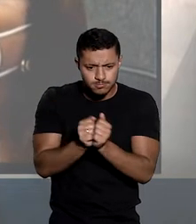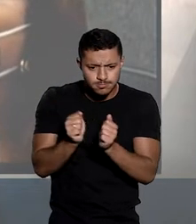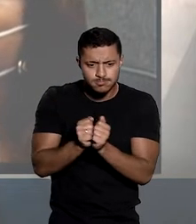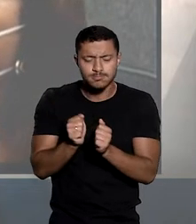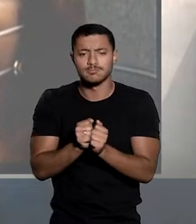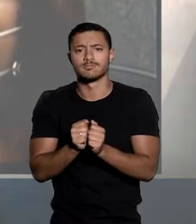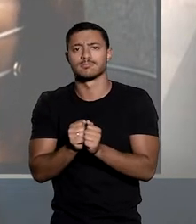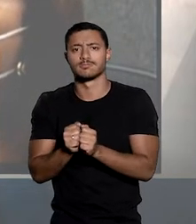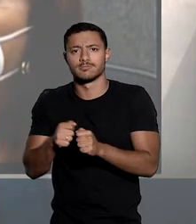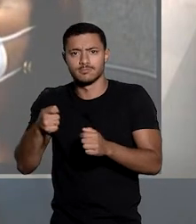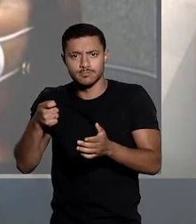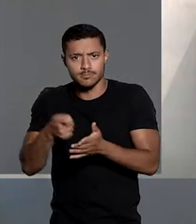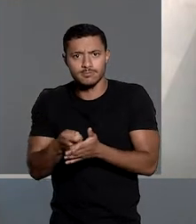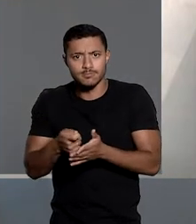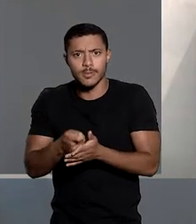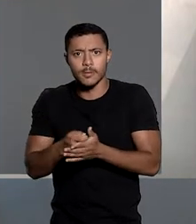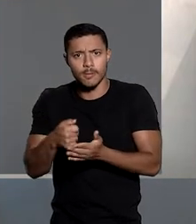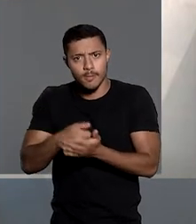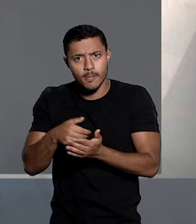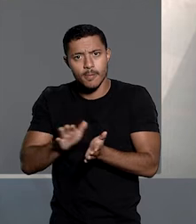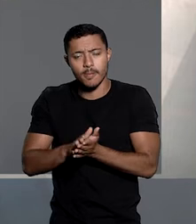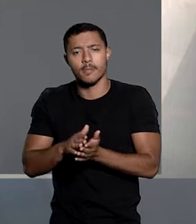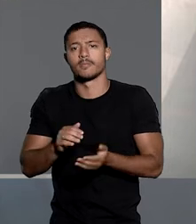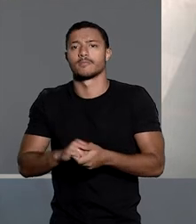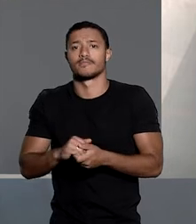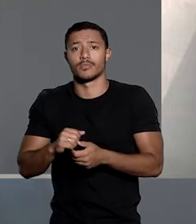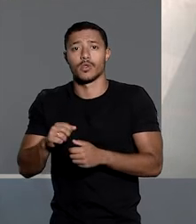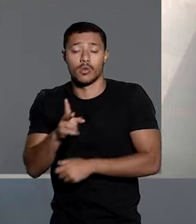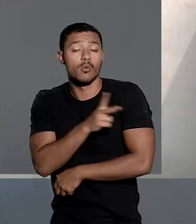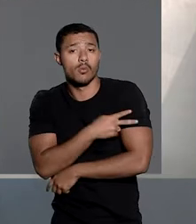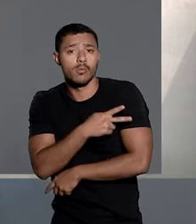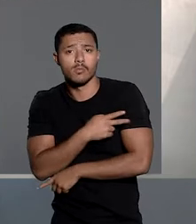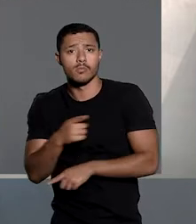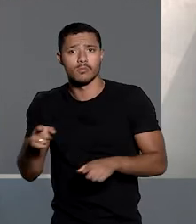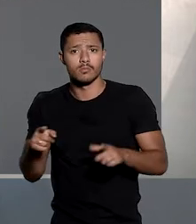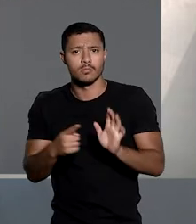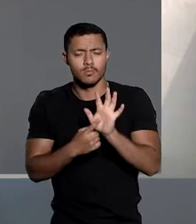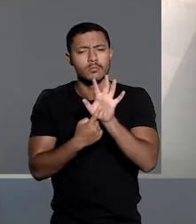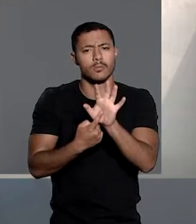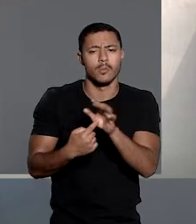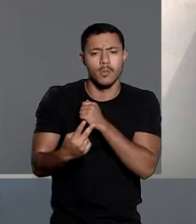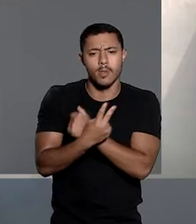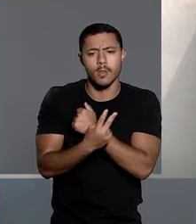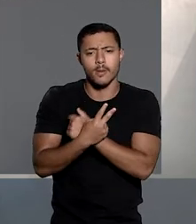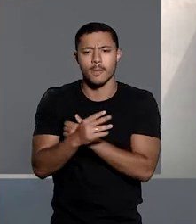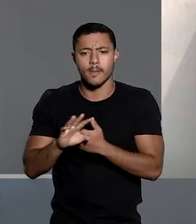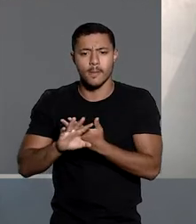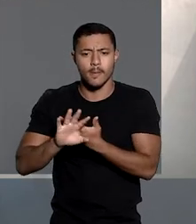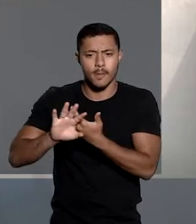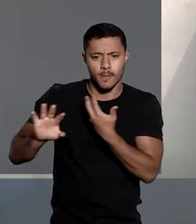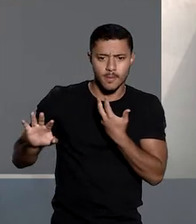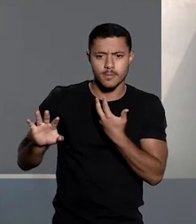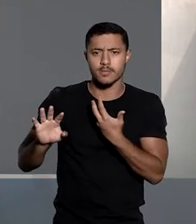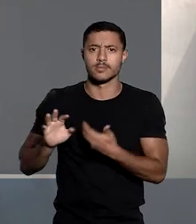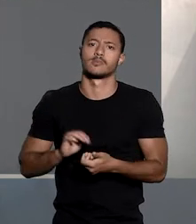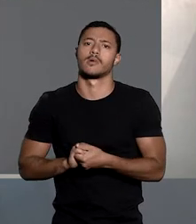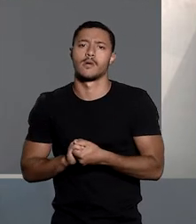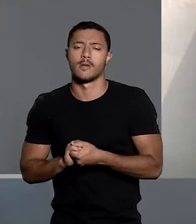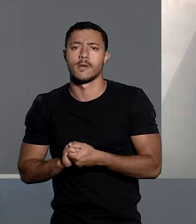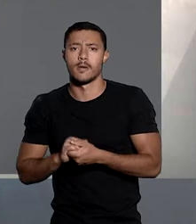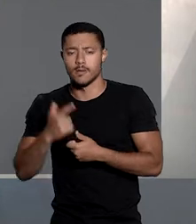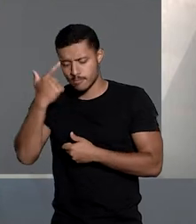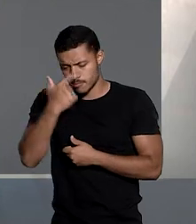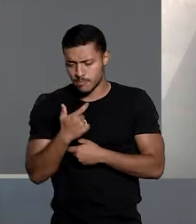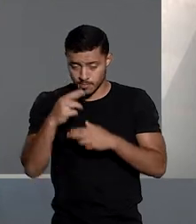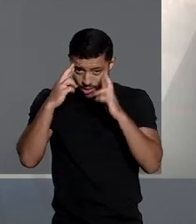polo passivo da execução fiscal. Em seguida, o sócio poderá apresentar defesa a fim de afastar, eventualmente, a